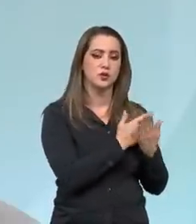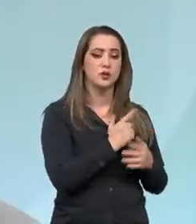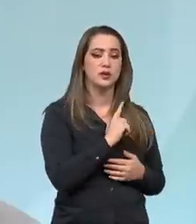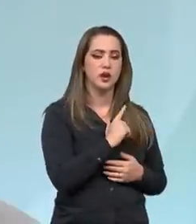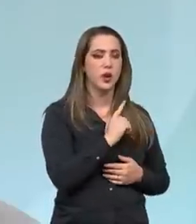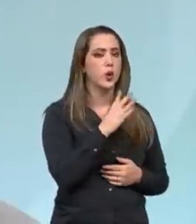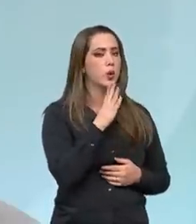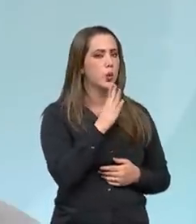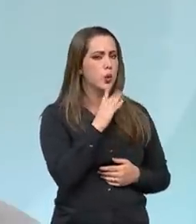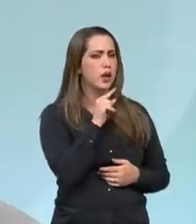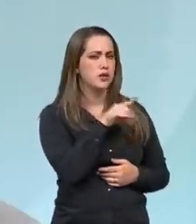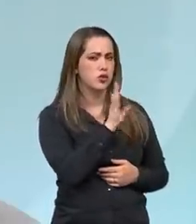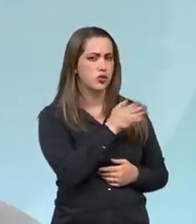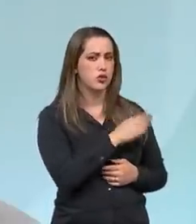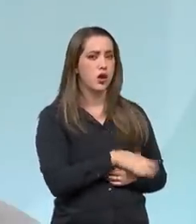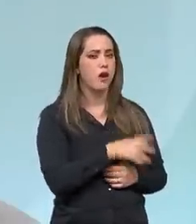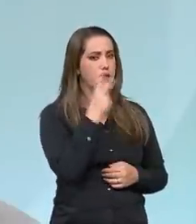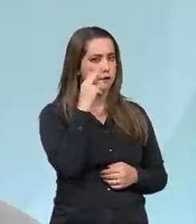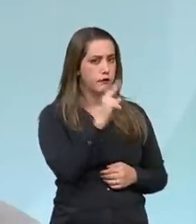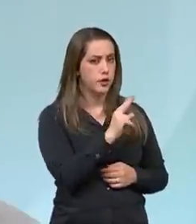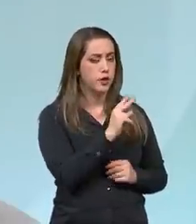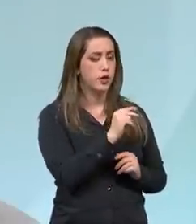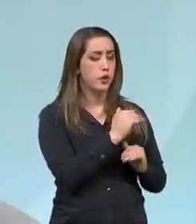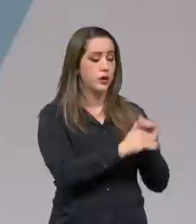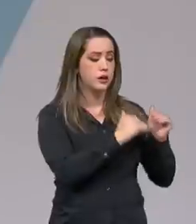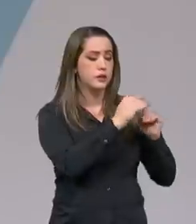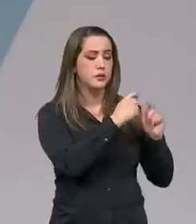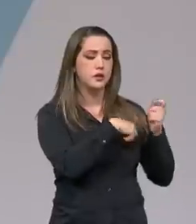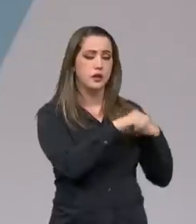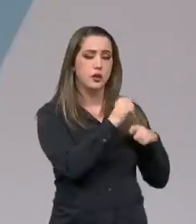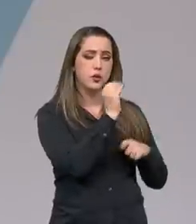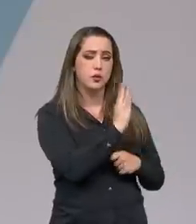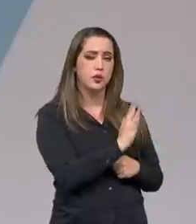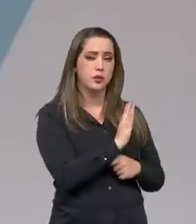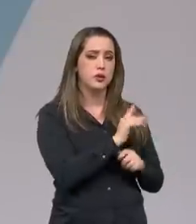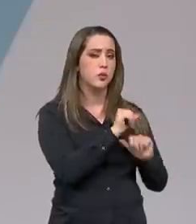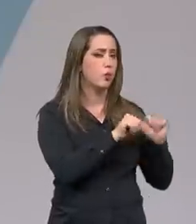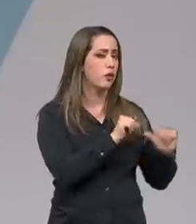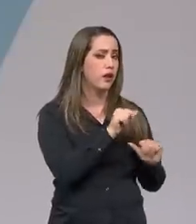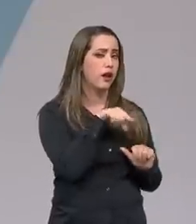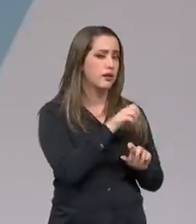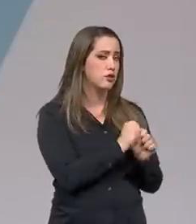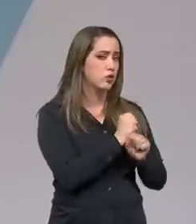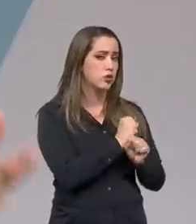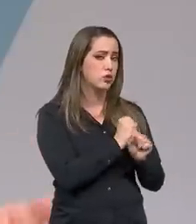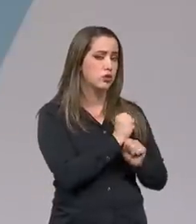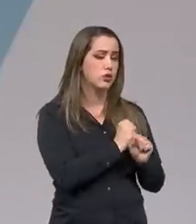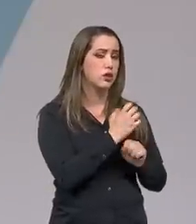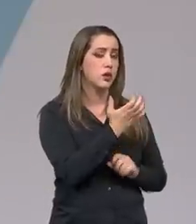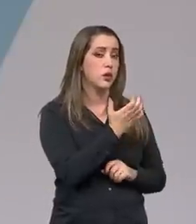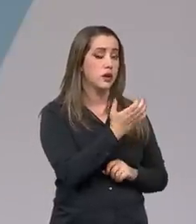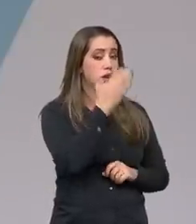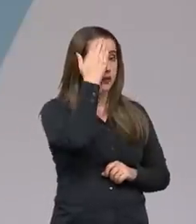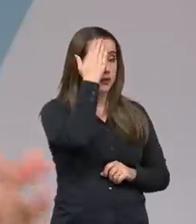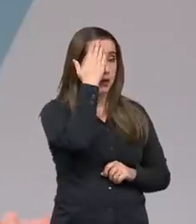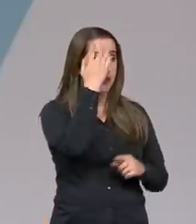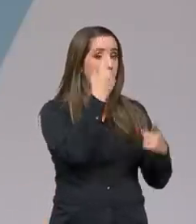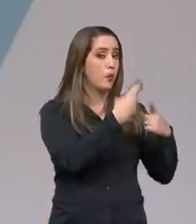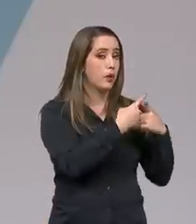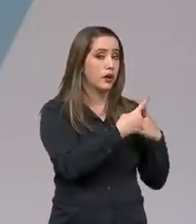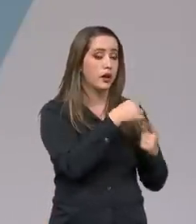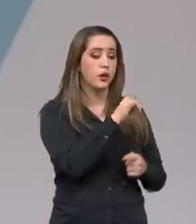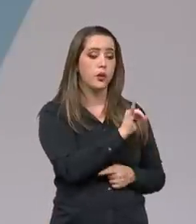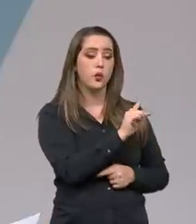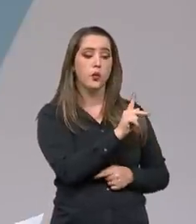conhecimento, revisou a previsão do crescimento da economia brasileira para este ano. Então, eu vou querer saber, senhor, por que o